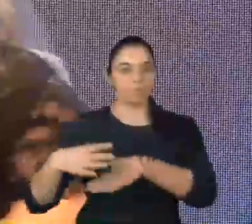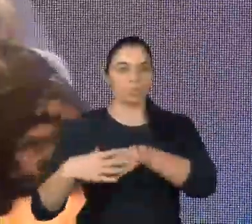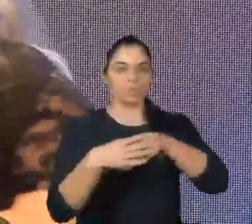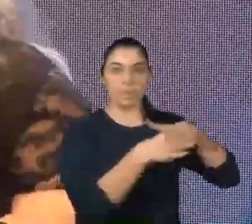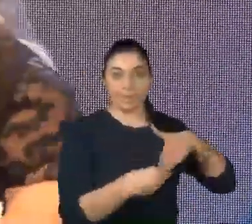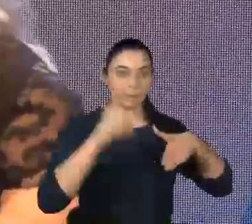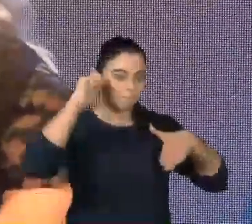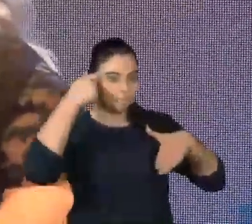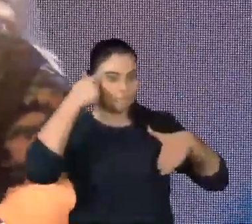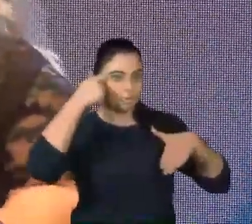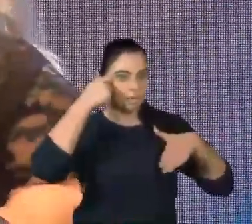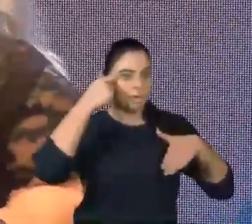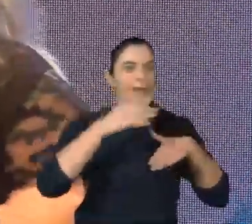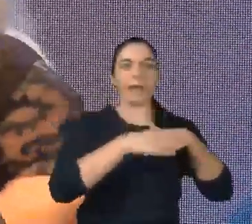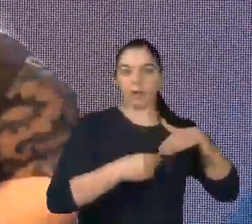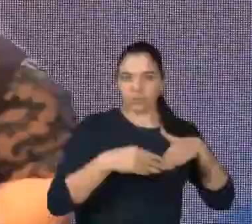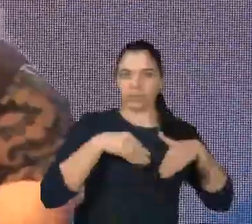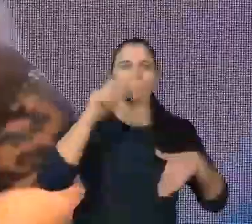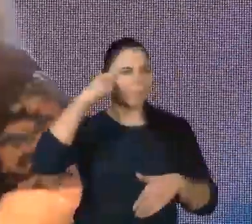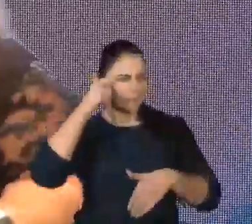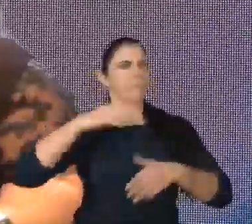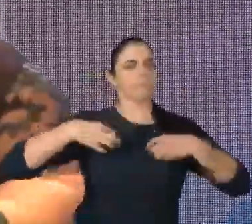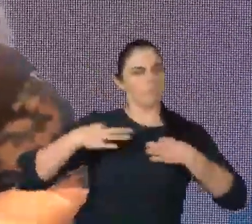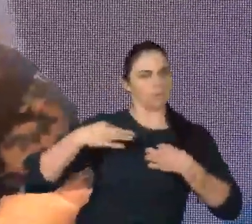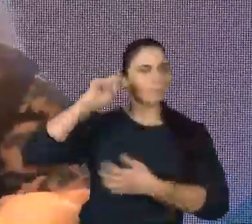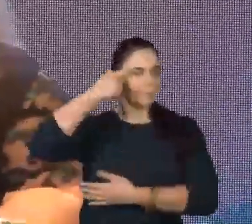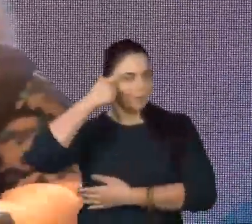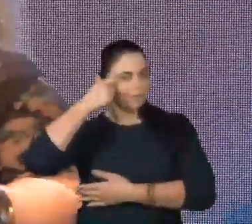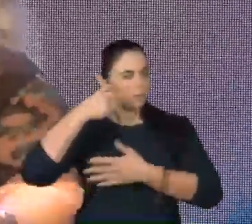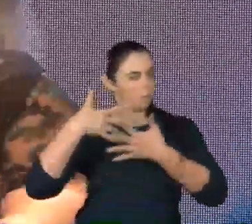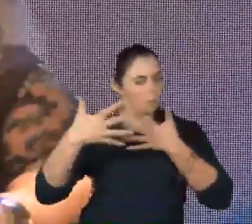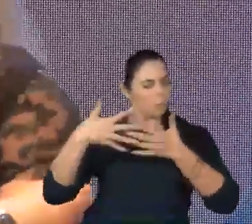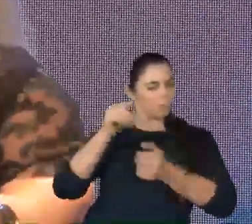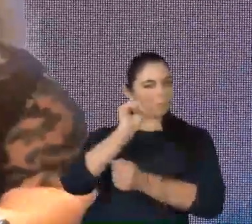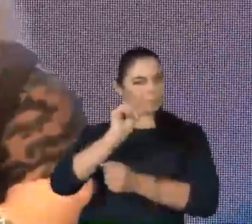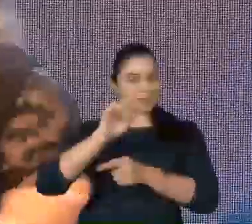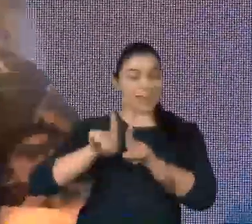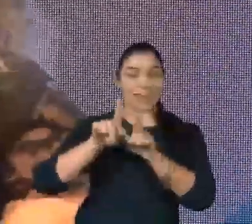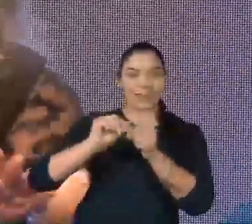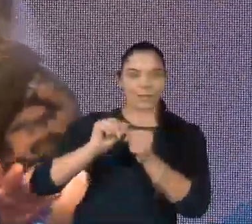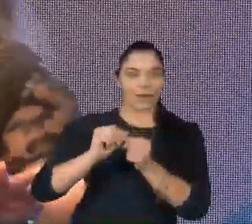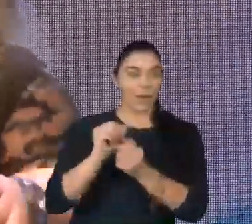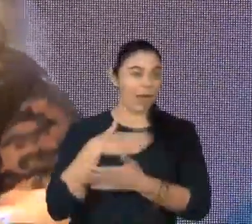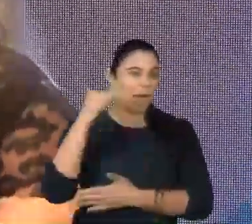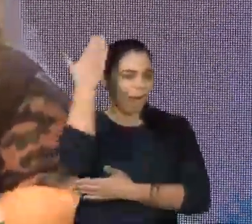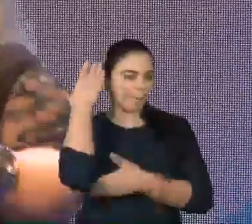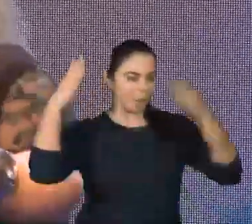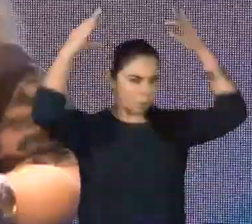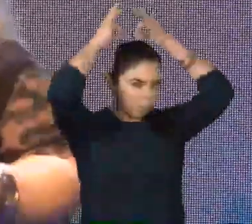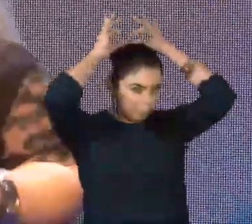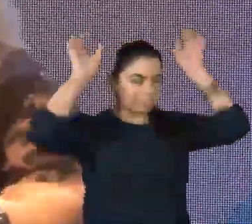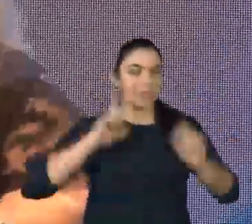preto, uma calça preta, uma blusa preta, um pouco transparente. Um cabelo meio solto, meio preso,